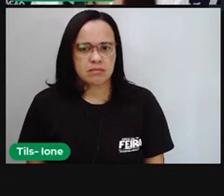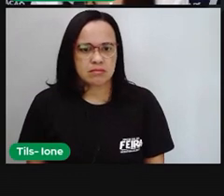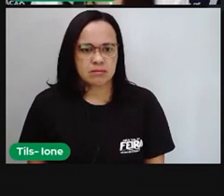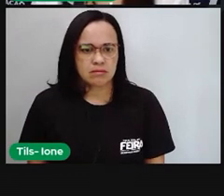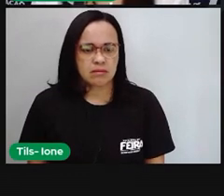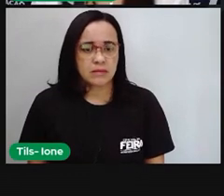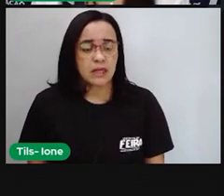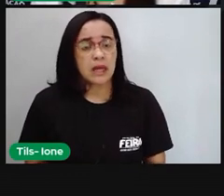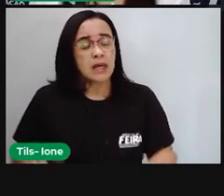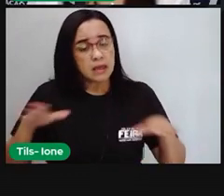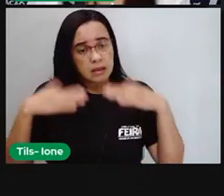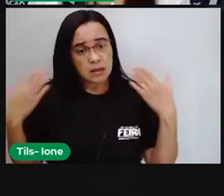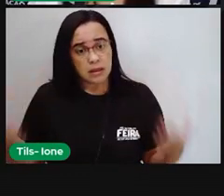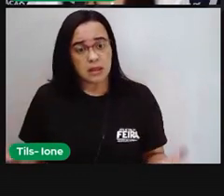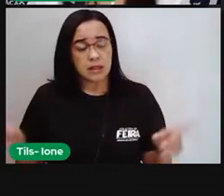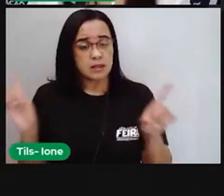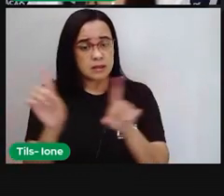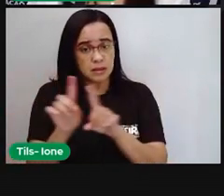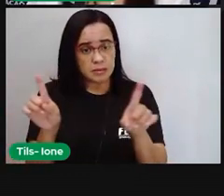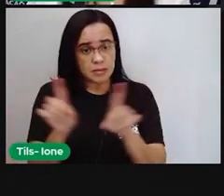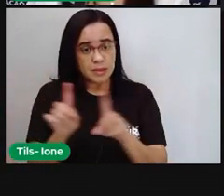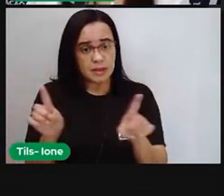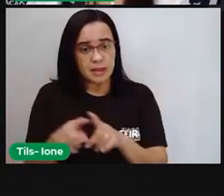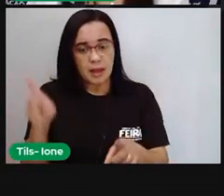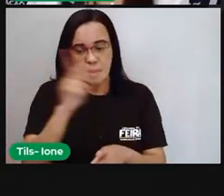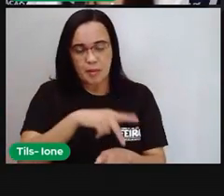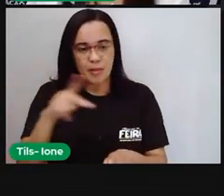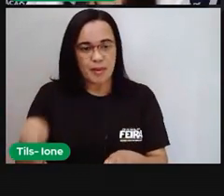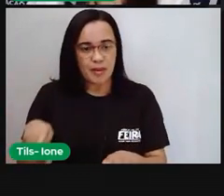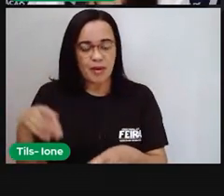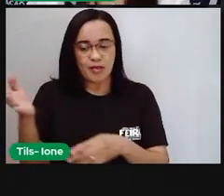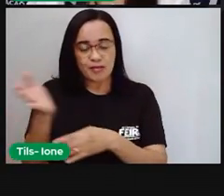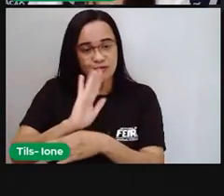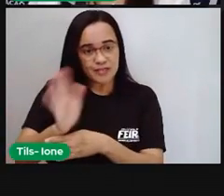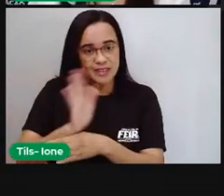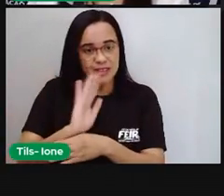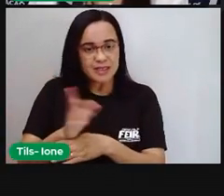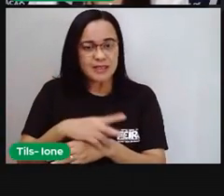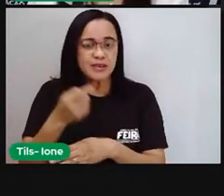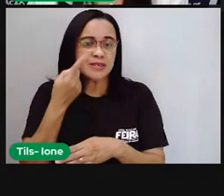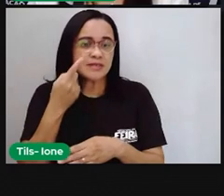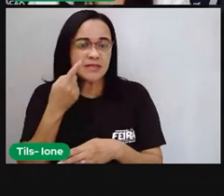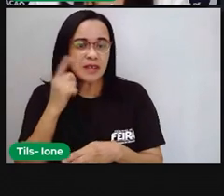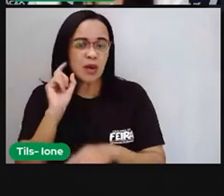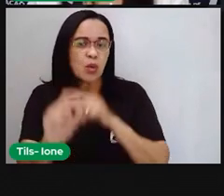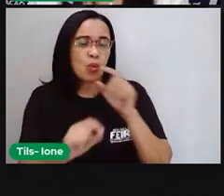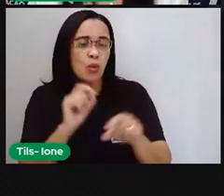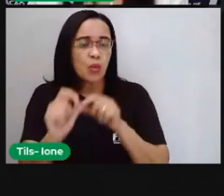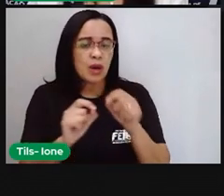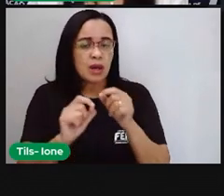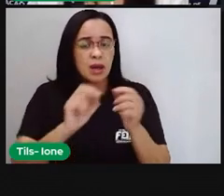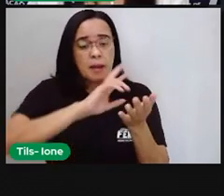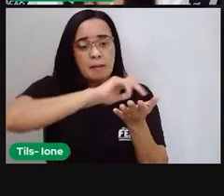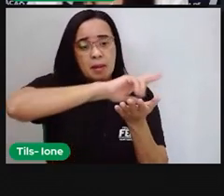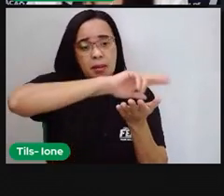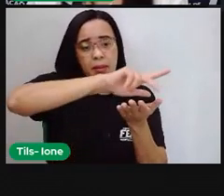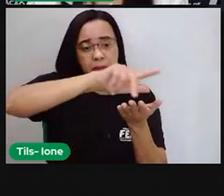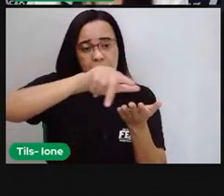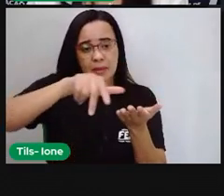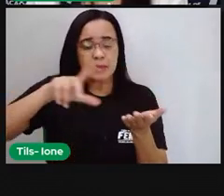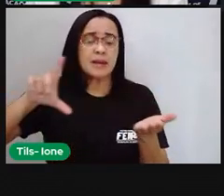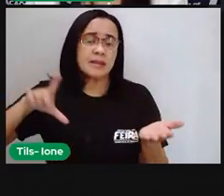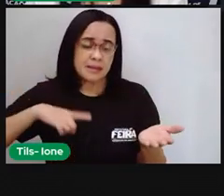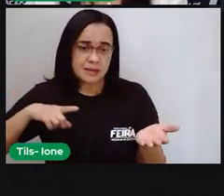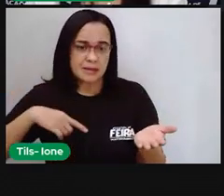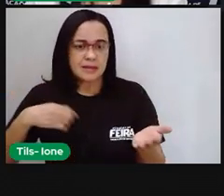E aí, além disso, a própria Parola separou um vídeo, né? Para a gente assistir falando aí sobre diversidade. Então,